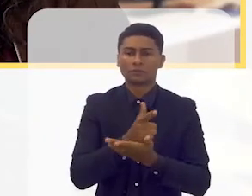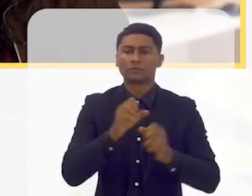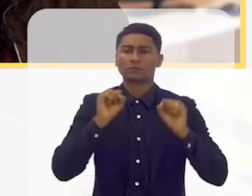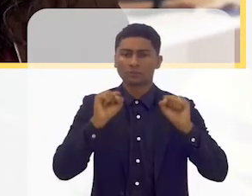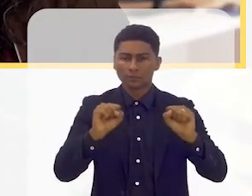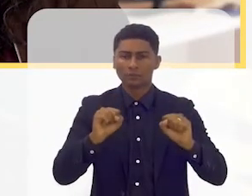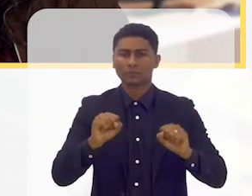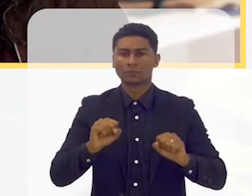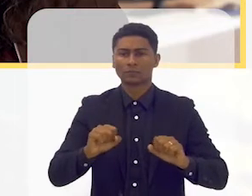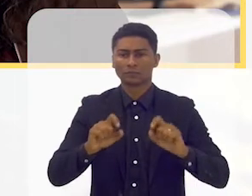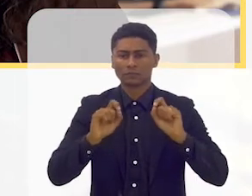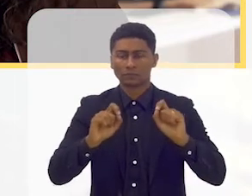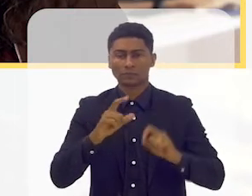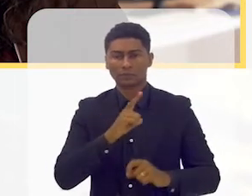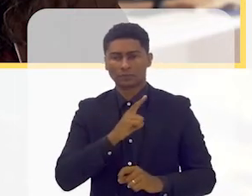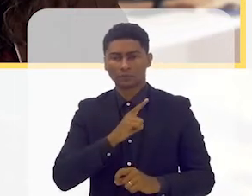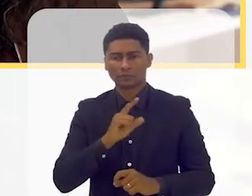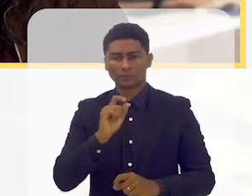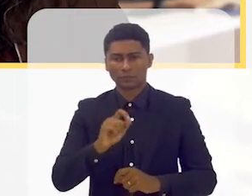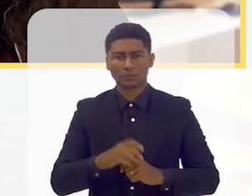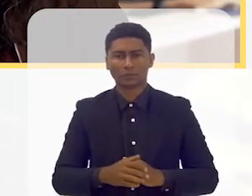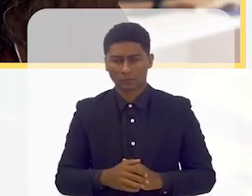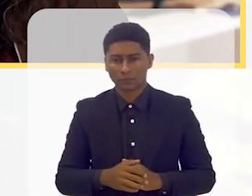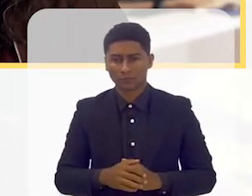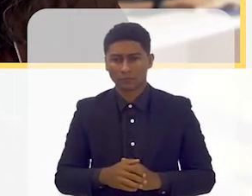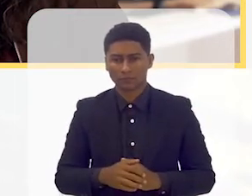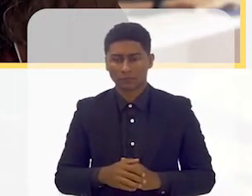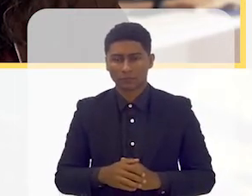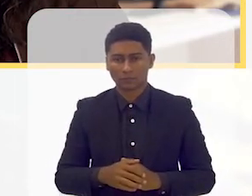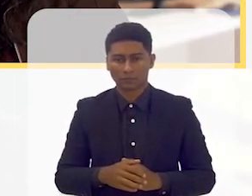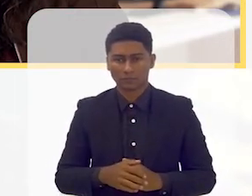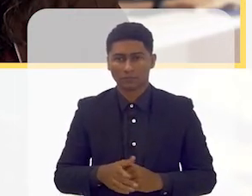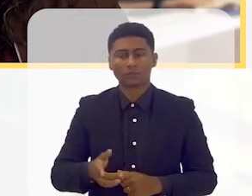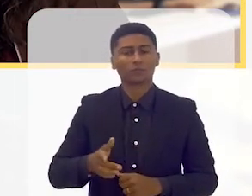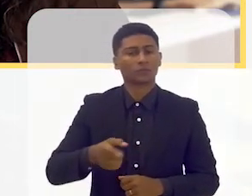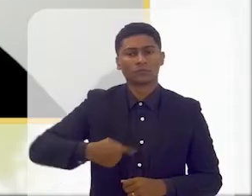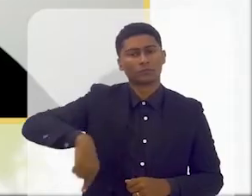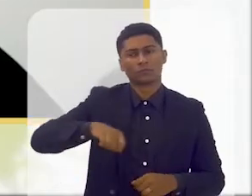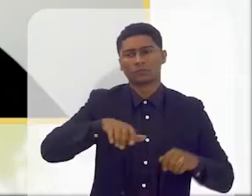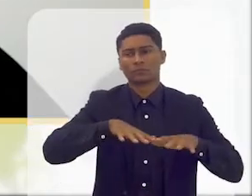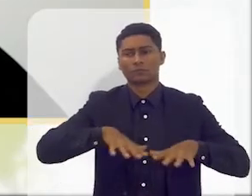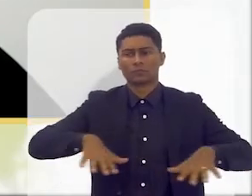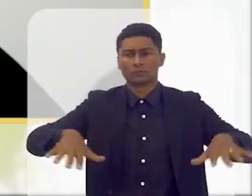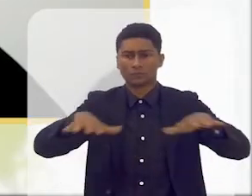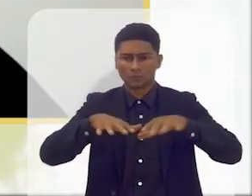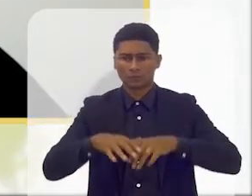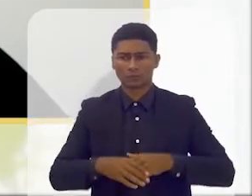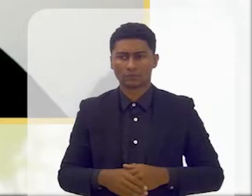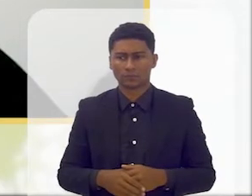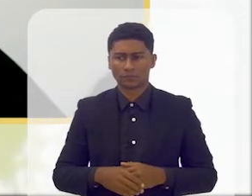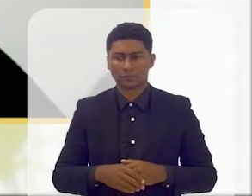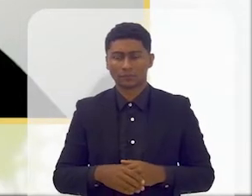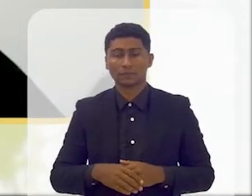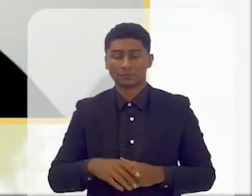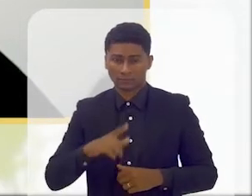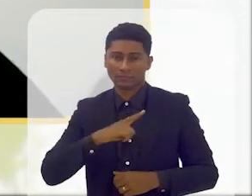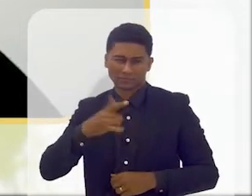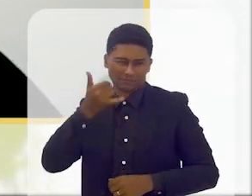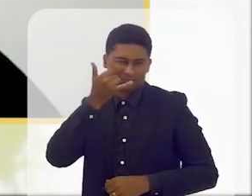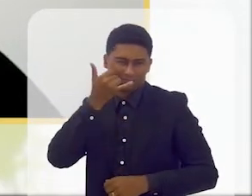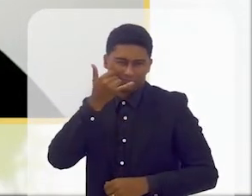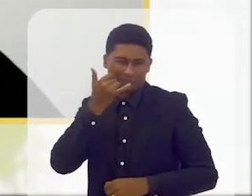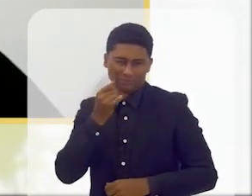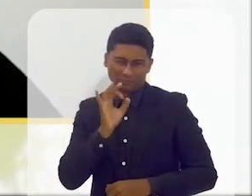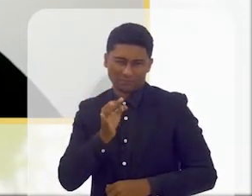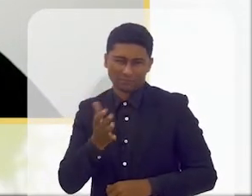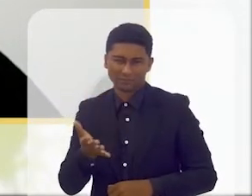nós chamamos um QR Code que hoje todos nós, todos nós chegamos com o nosso celular, não é?